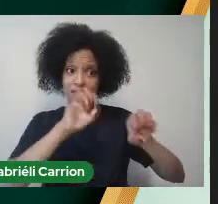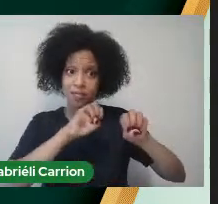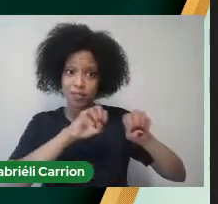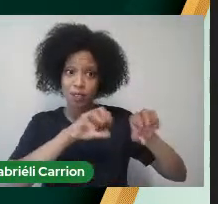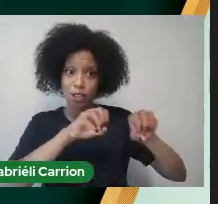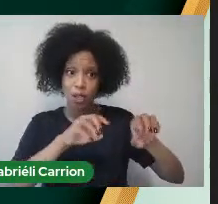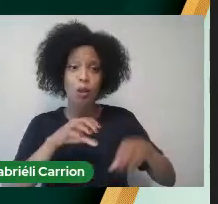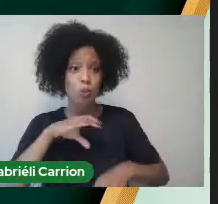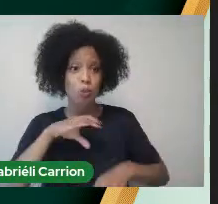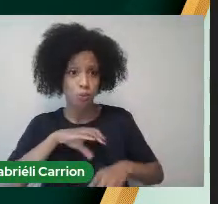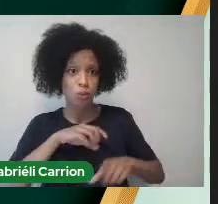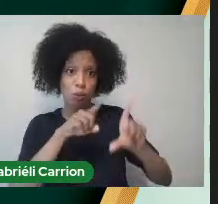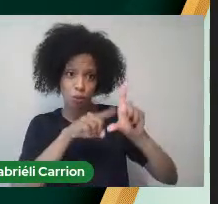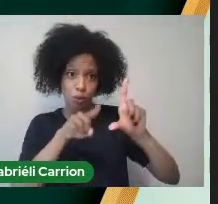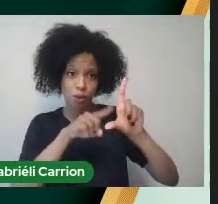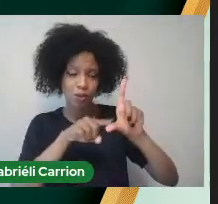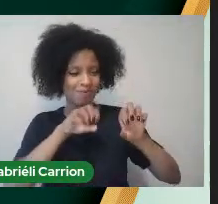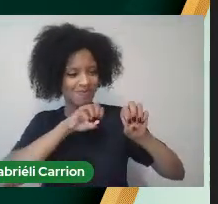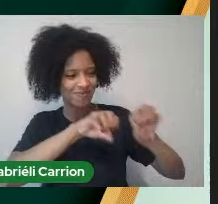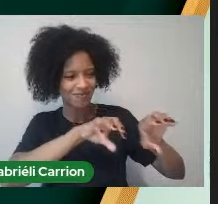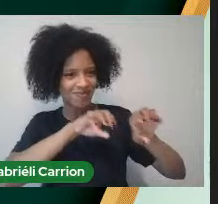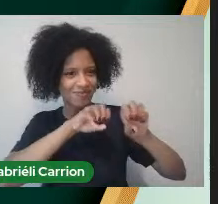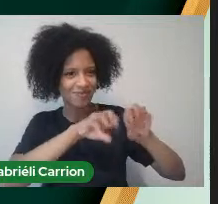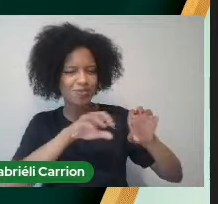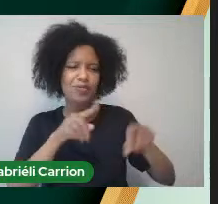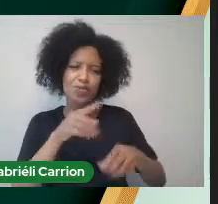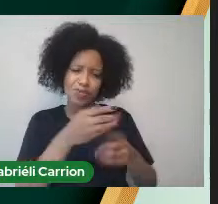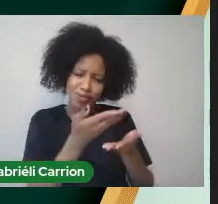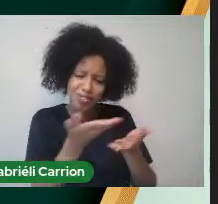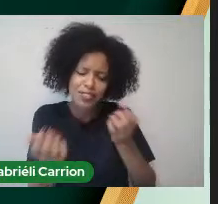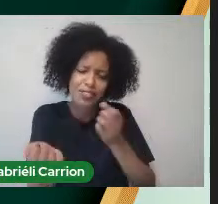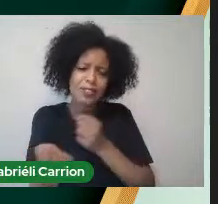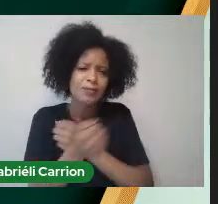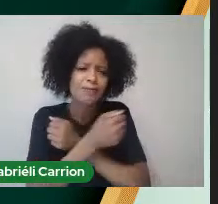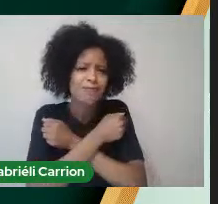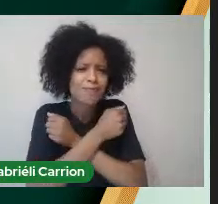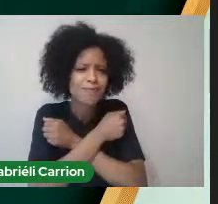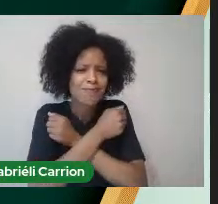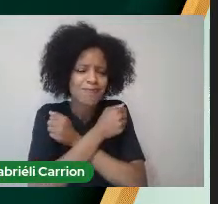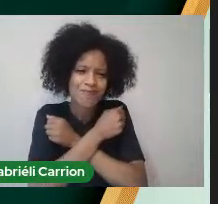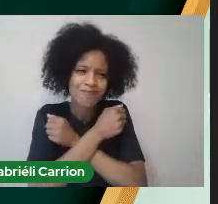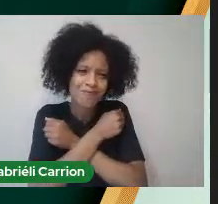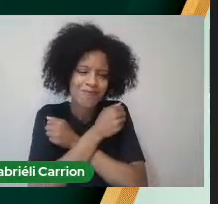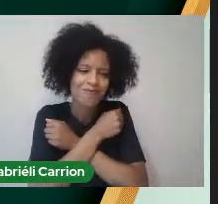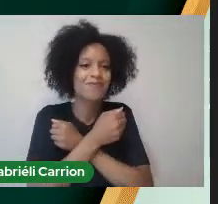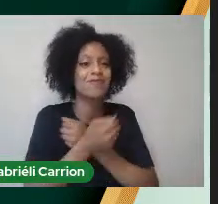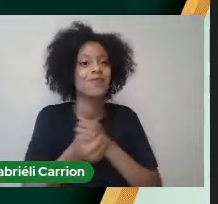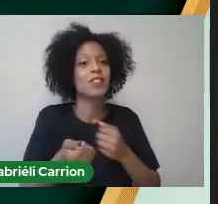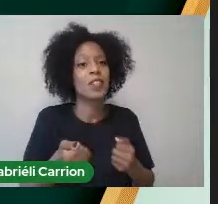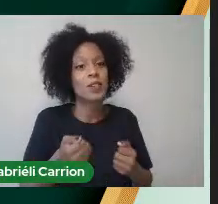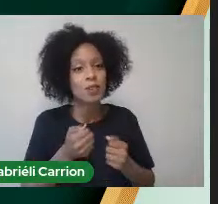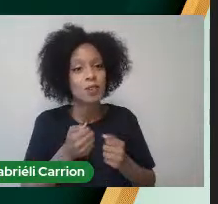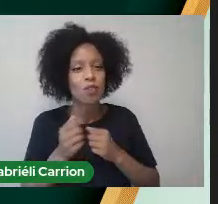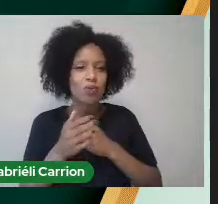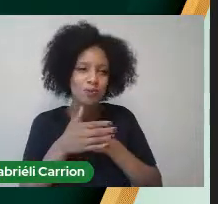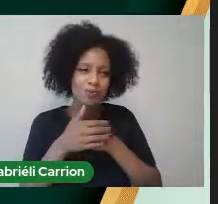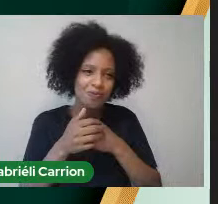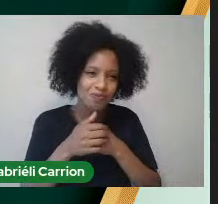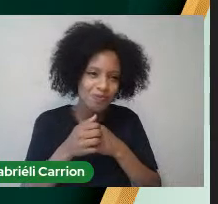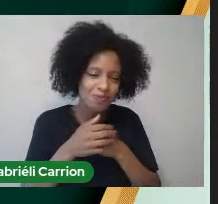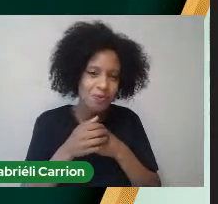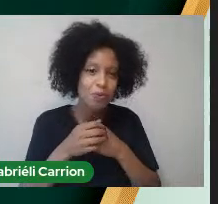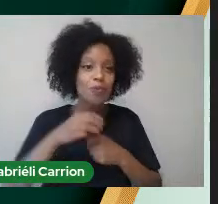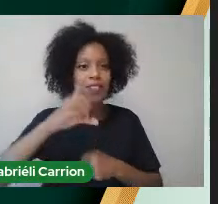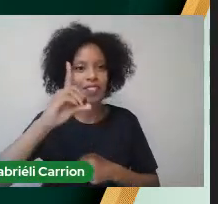e Literatura Um forte abraço Da madrinha Do curso de Letras Português Professora Denise Mose